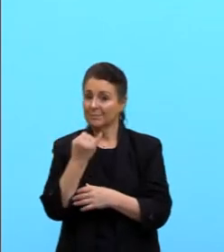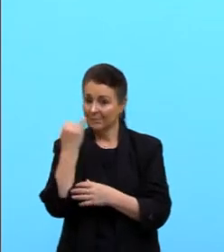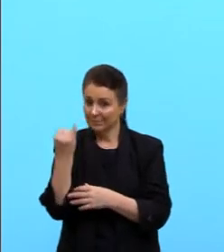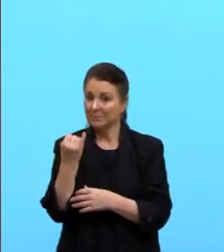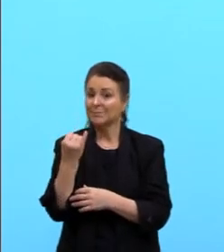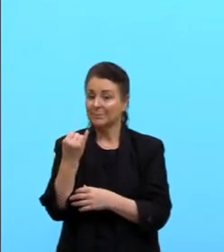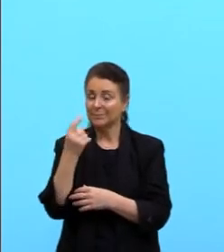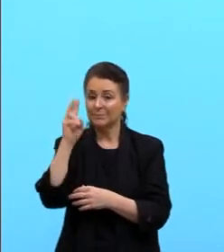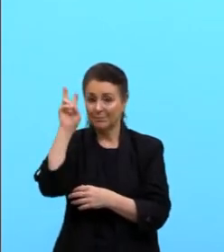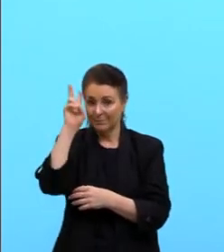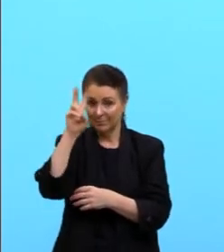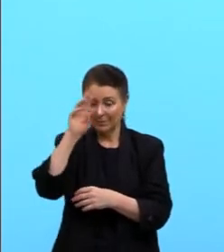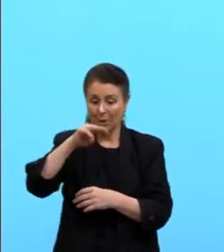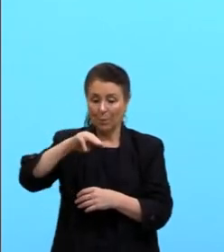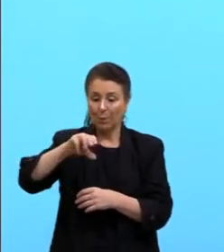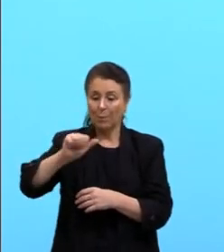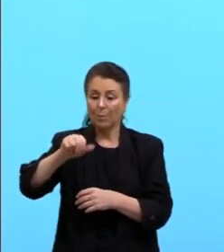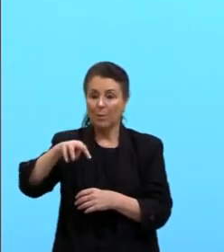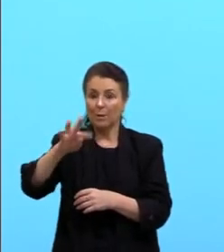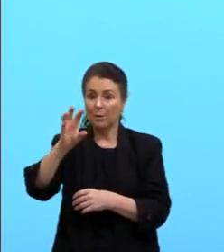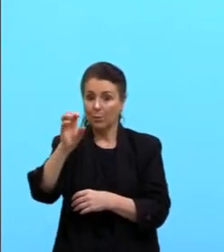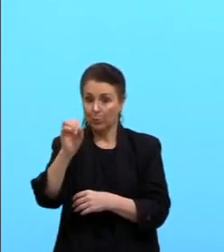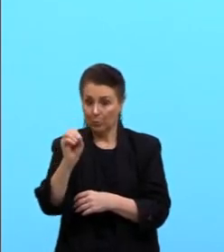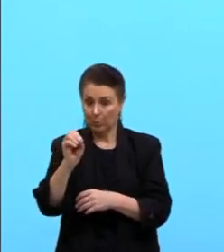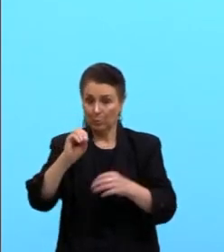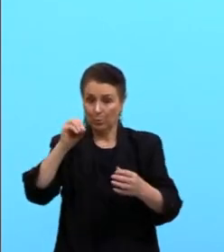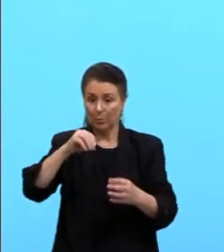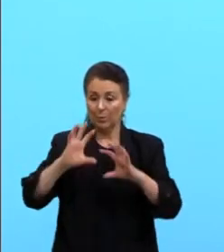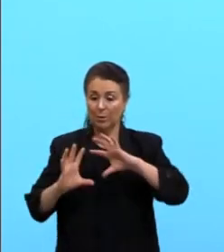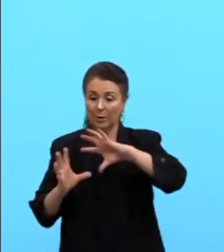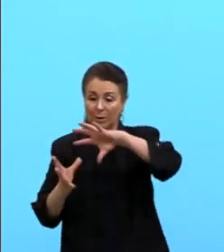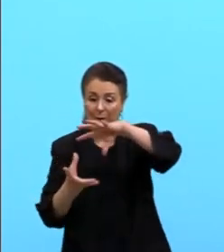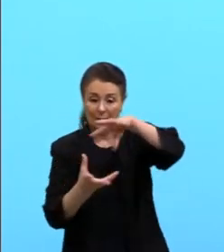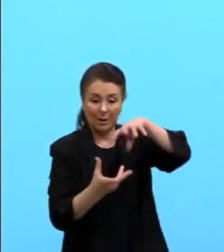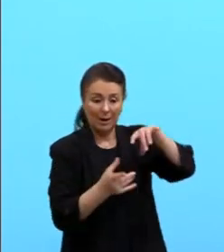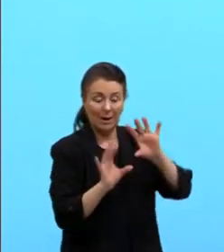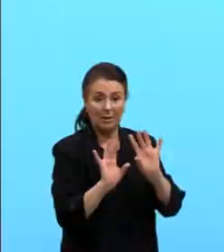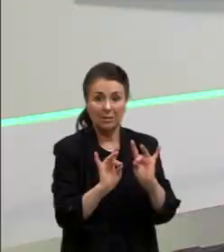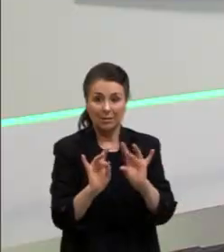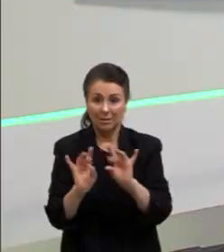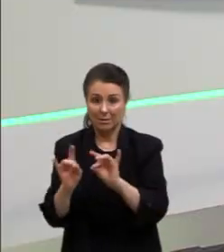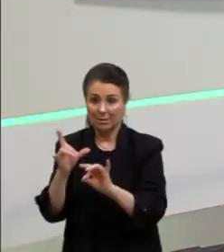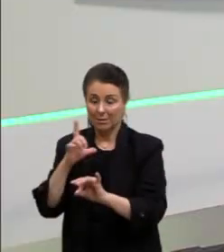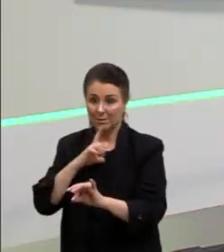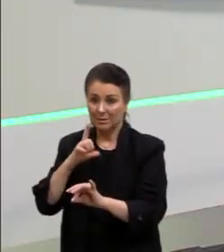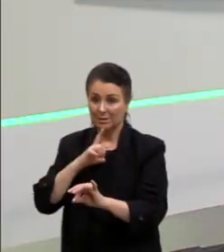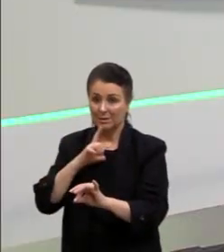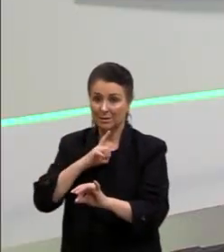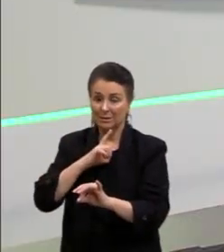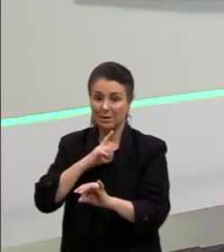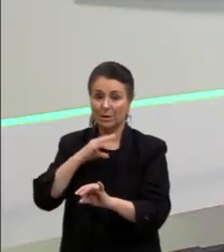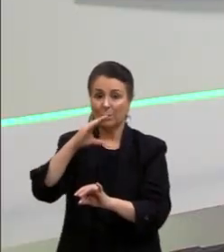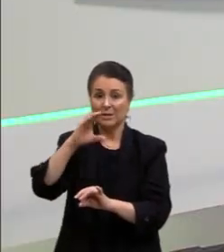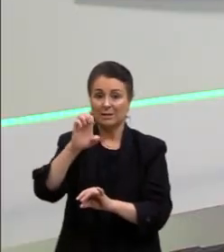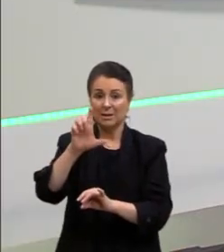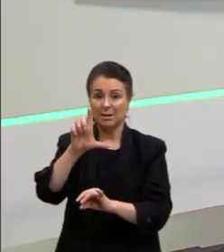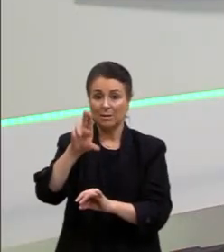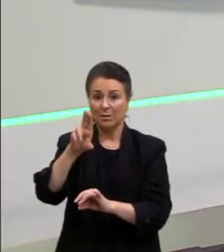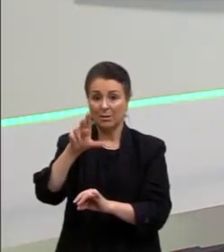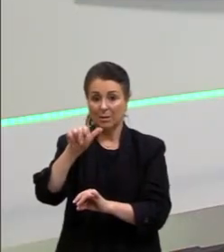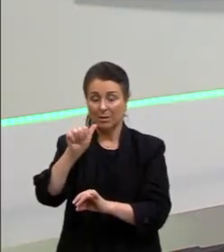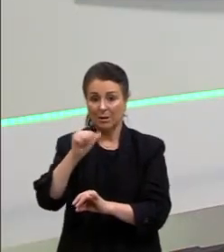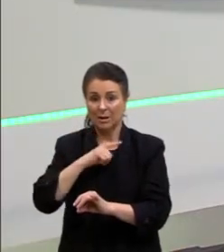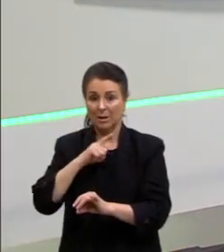lembrar, que no manto é a única parte líquida, nós vamos ter uma coisa chamada célula de convecção, tá?